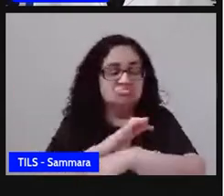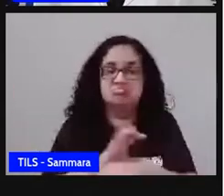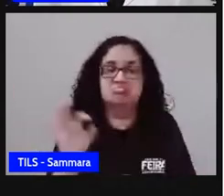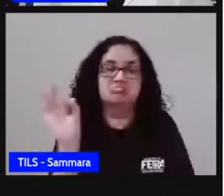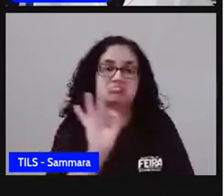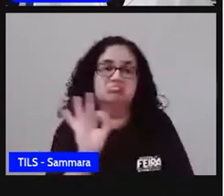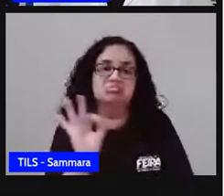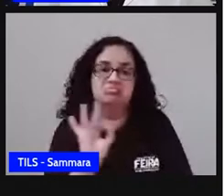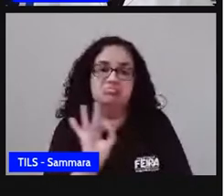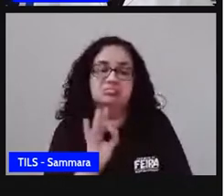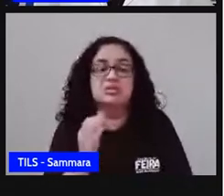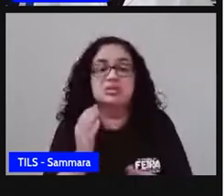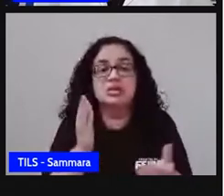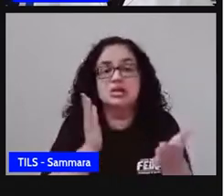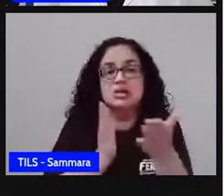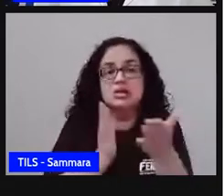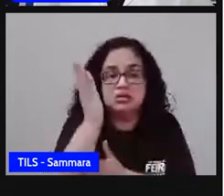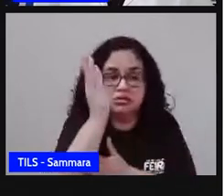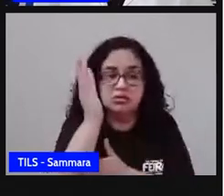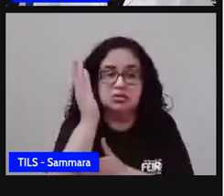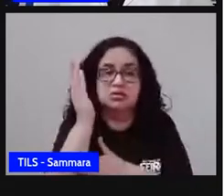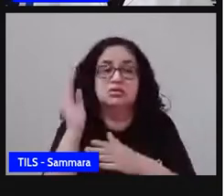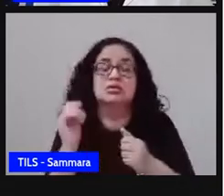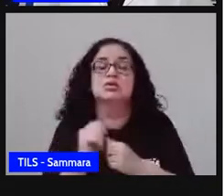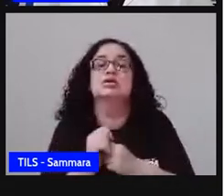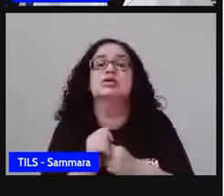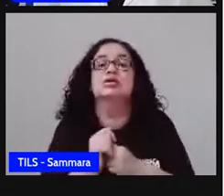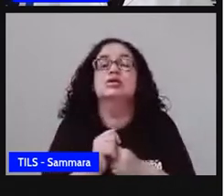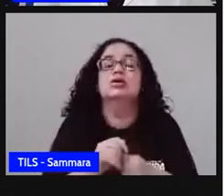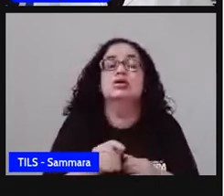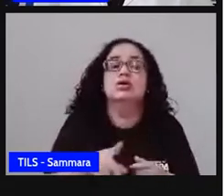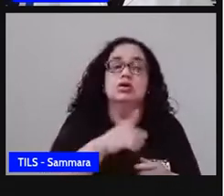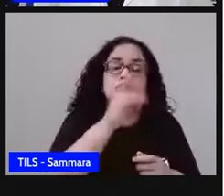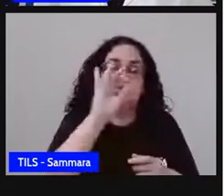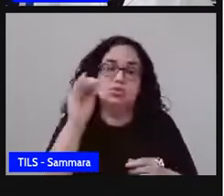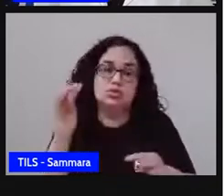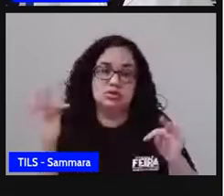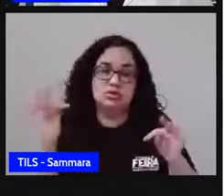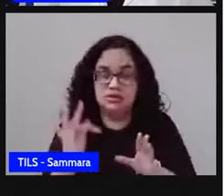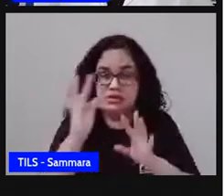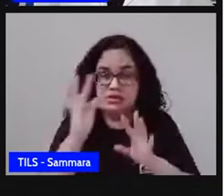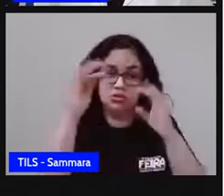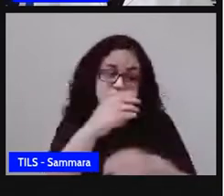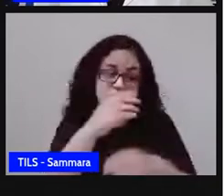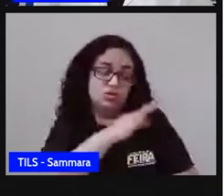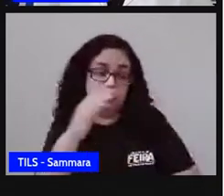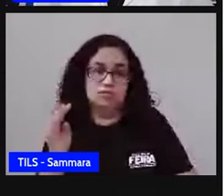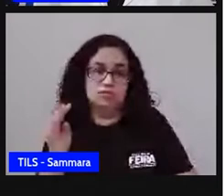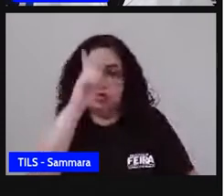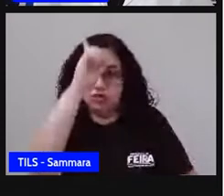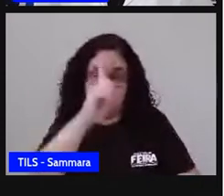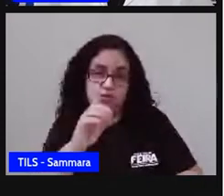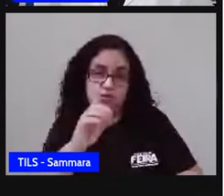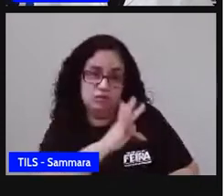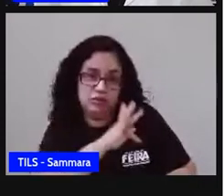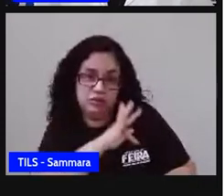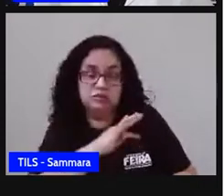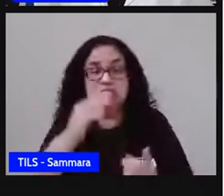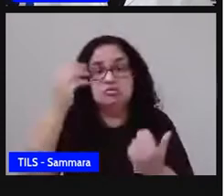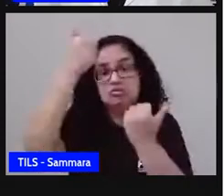Meus irmãos também seguiram esse caminho. Entrei como diretor técnico e saí como vice-presidente, mas sempre